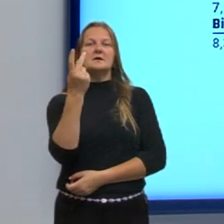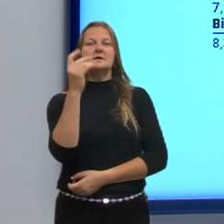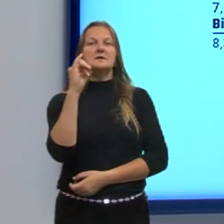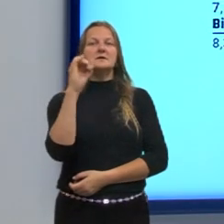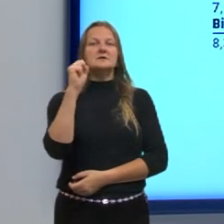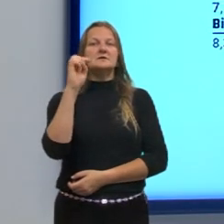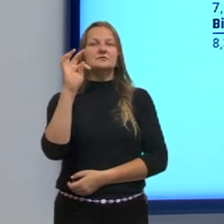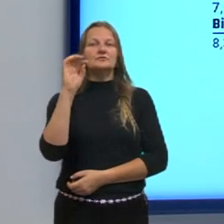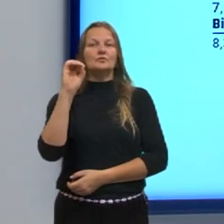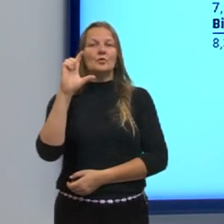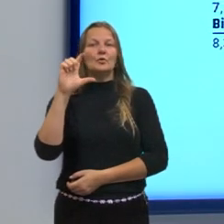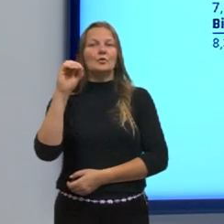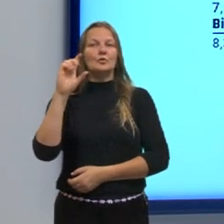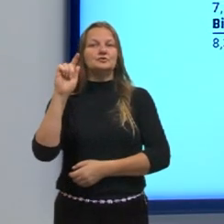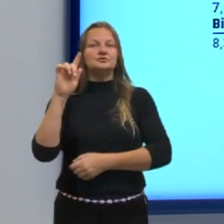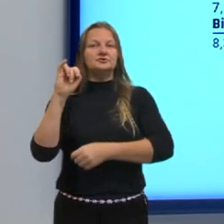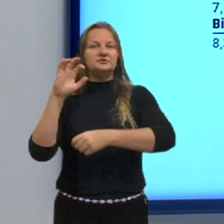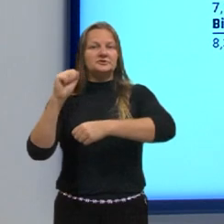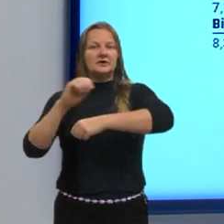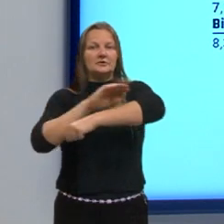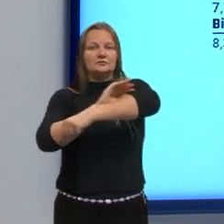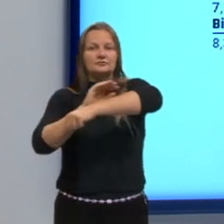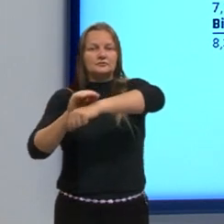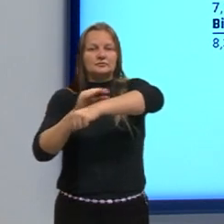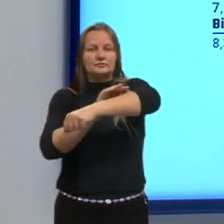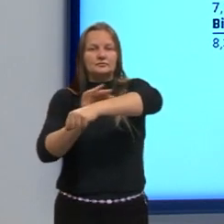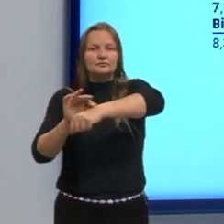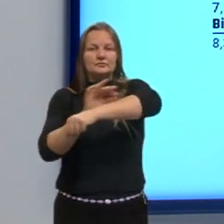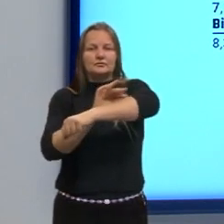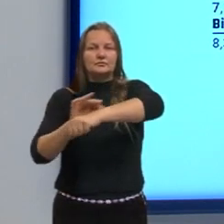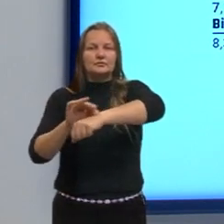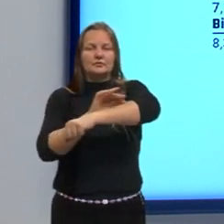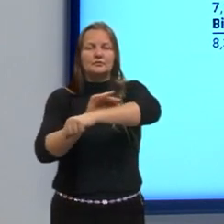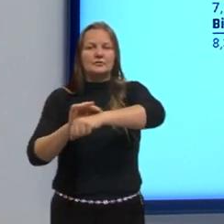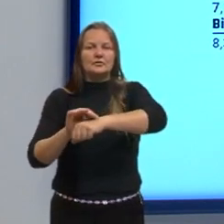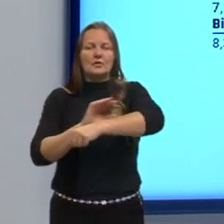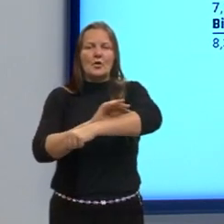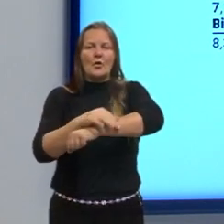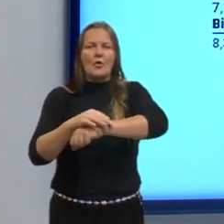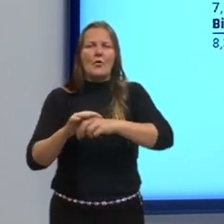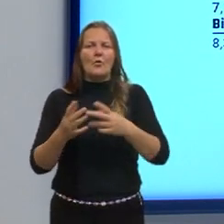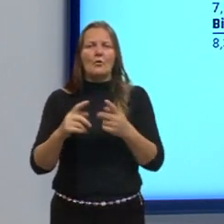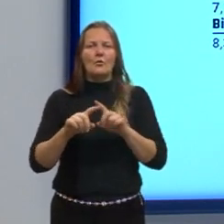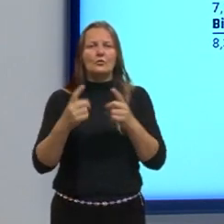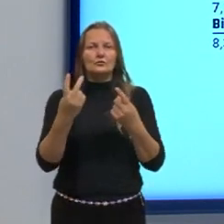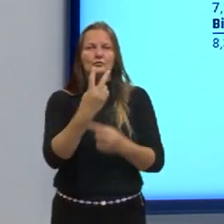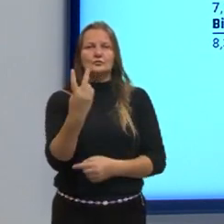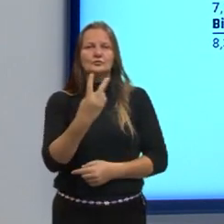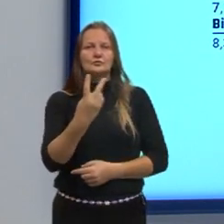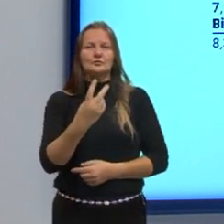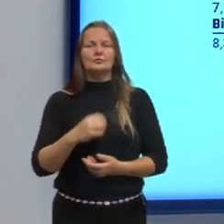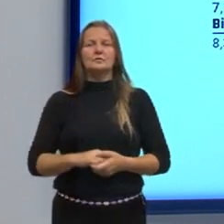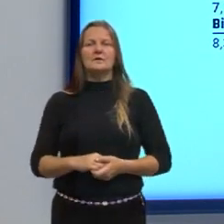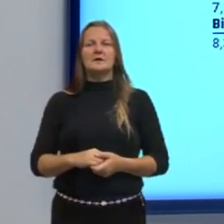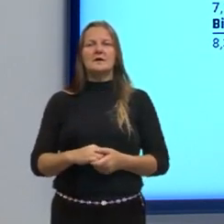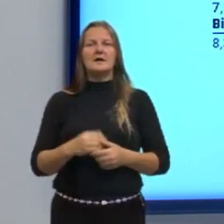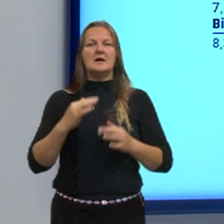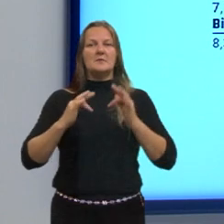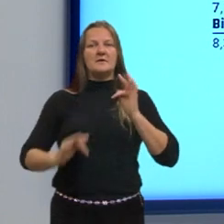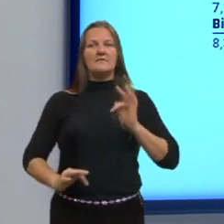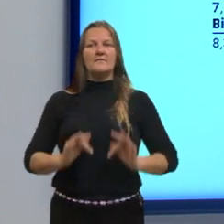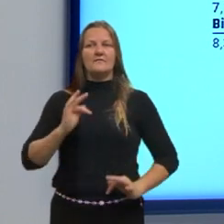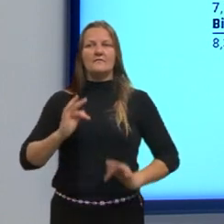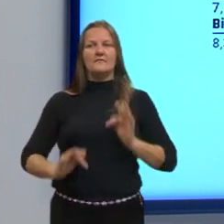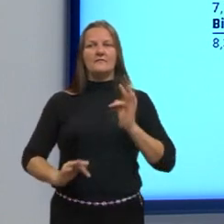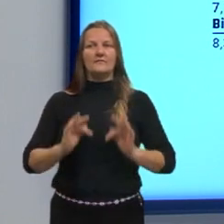estudo dos tecidos e fisiologia. Essas duas, essa histologia e fisiologia é tanto